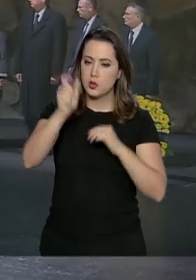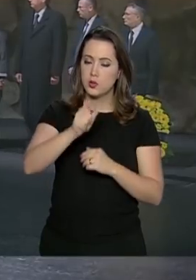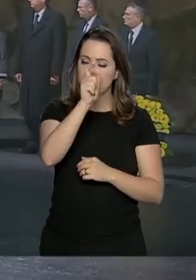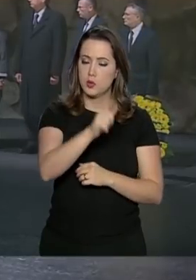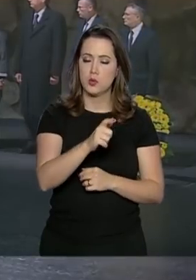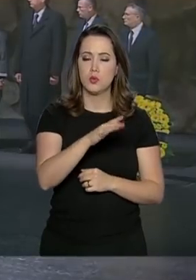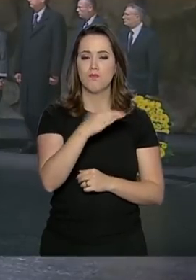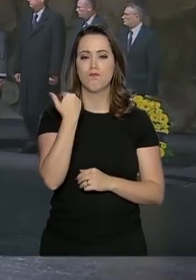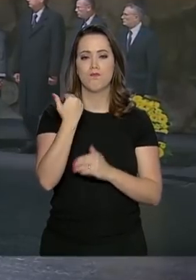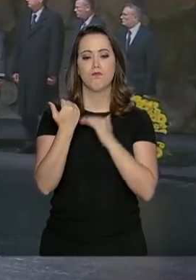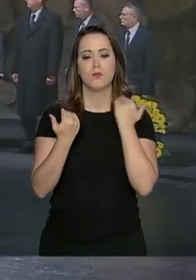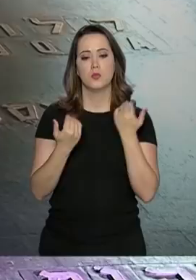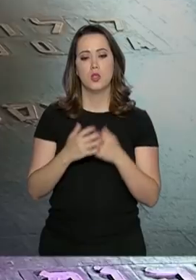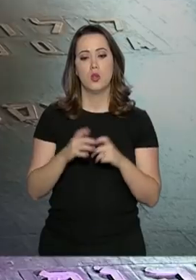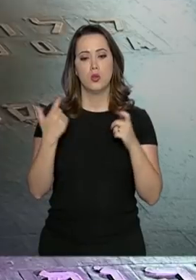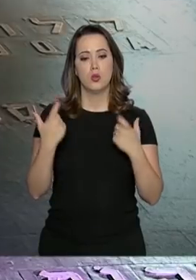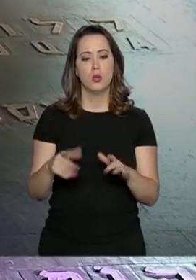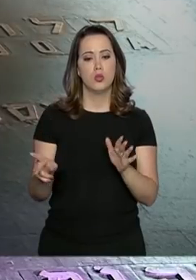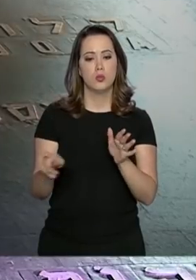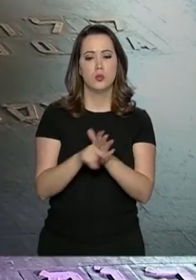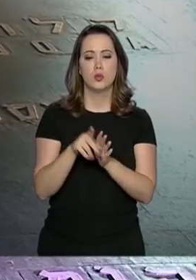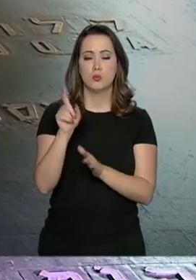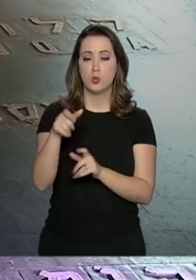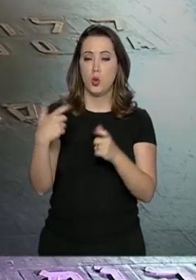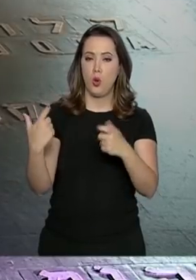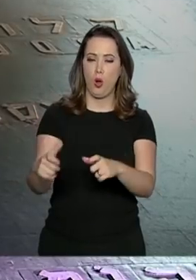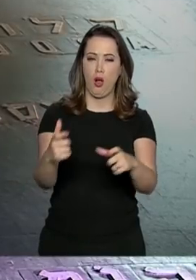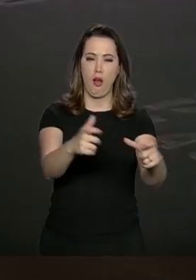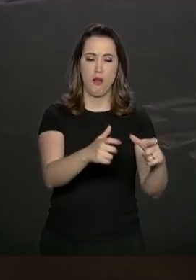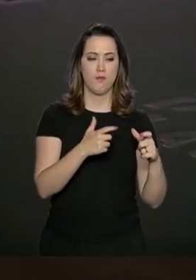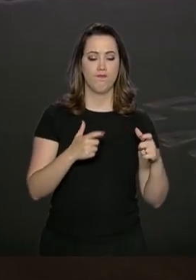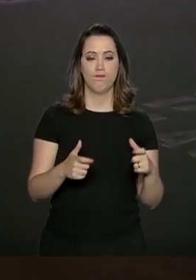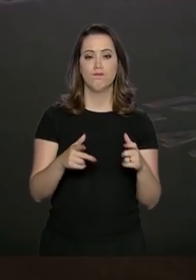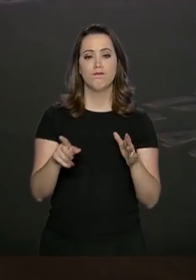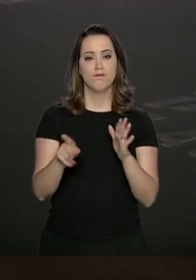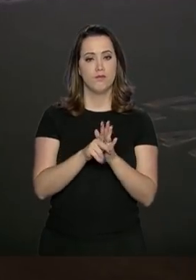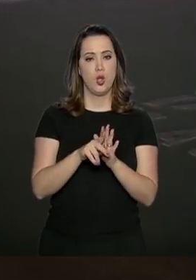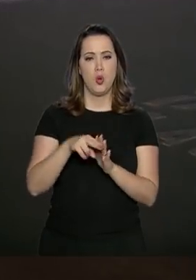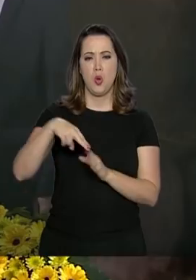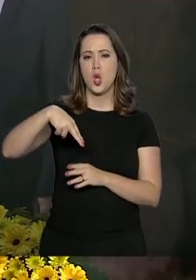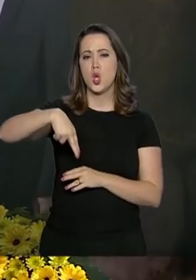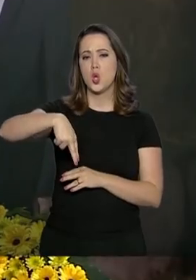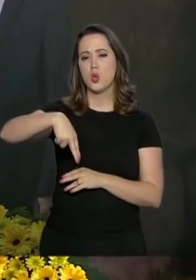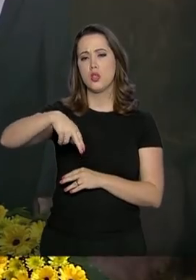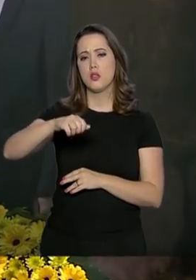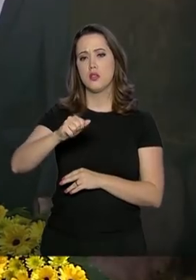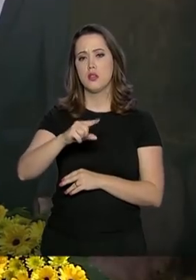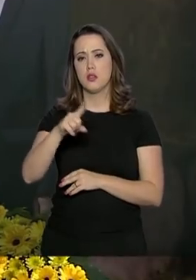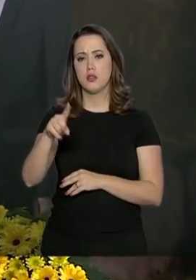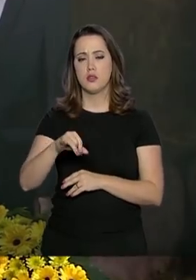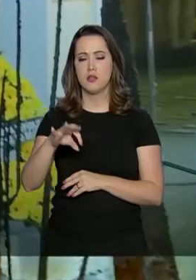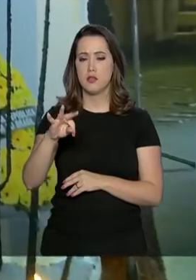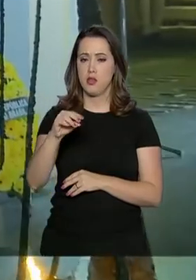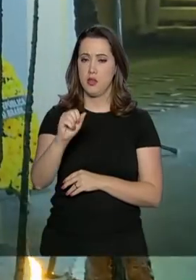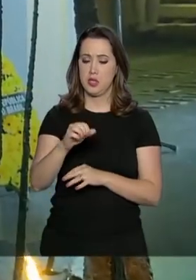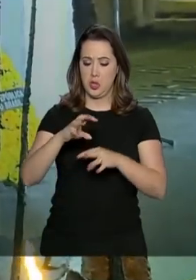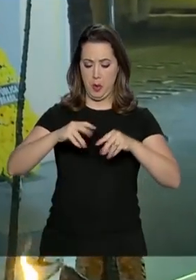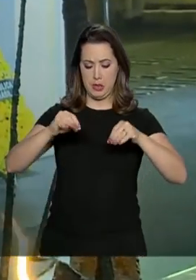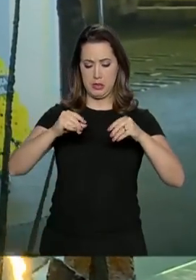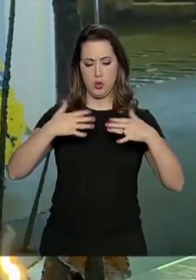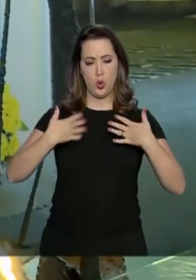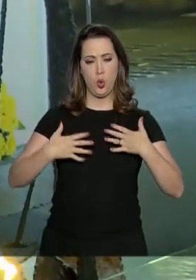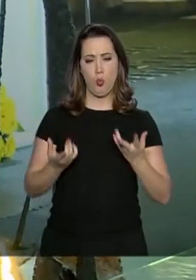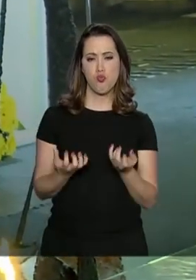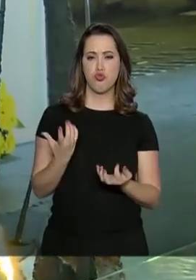Holocausto. O local guarda o nome de campos de concentração nazista e cinzas de alguns dos judeus que foram mortos. O presidente